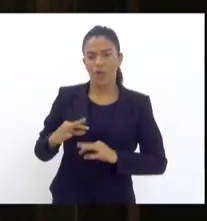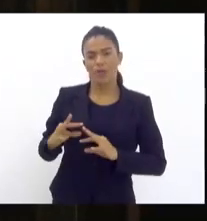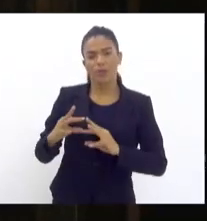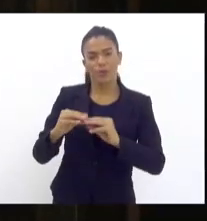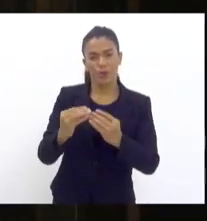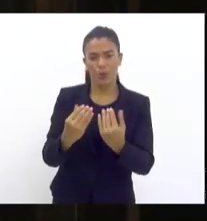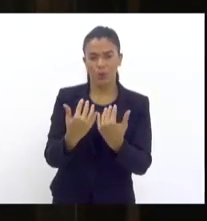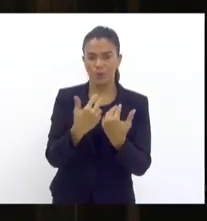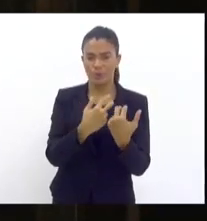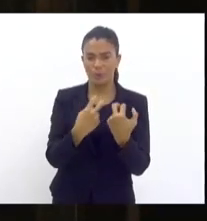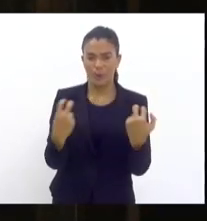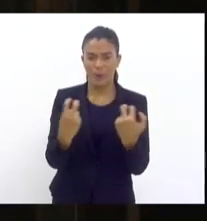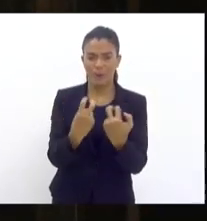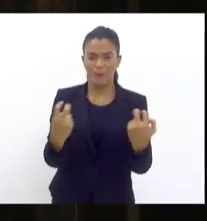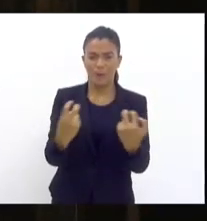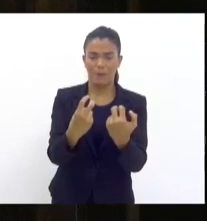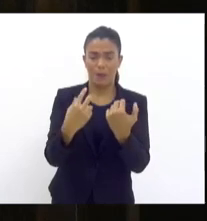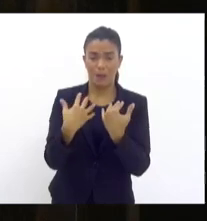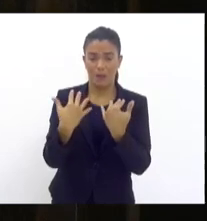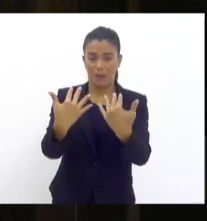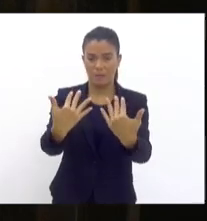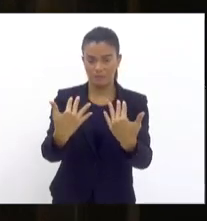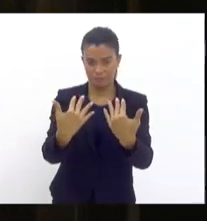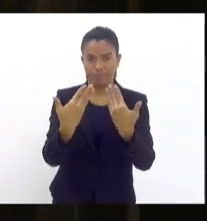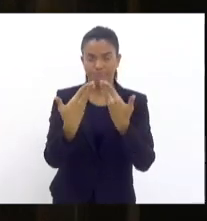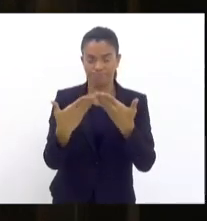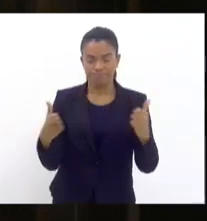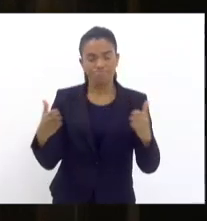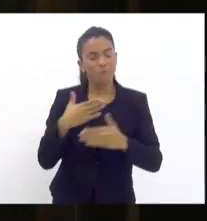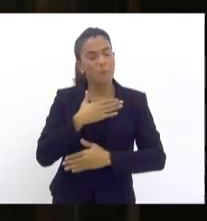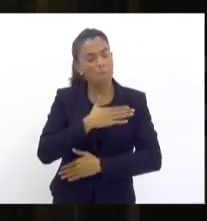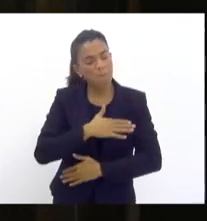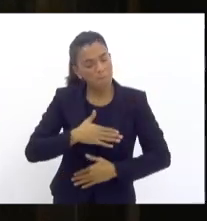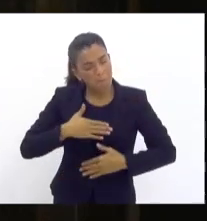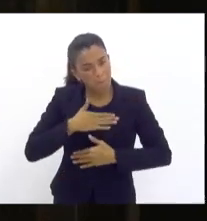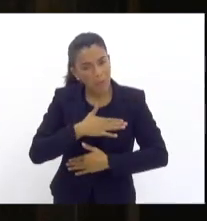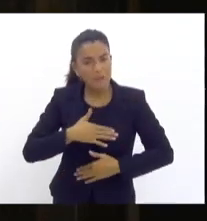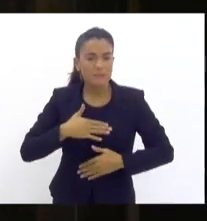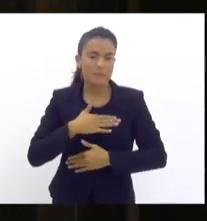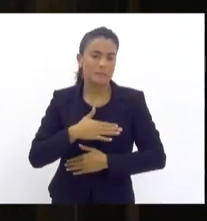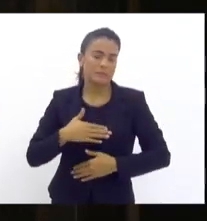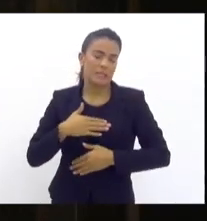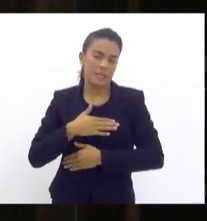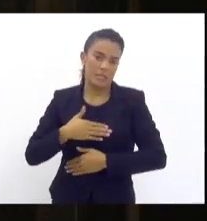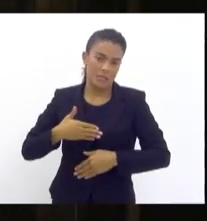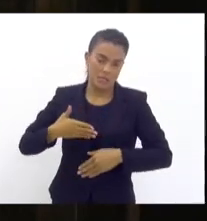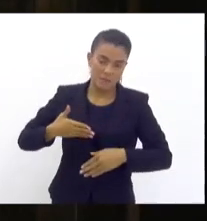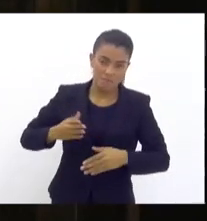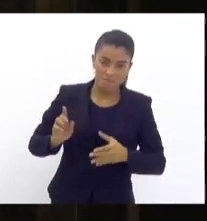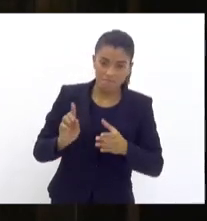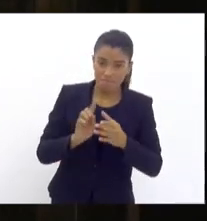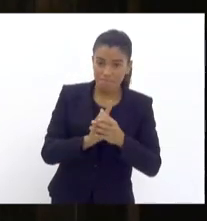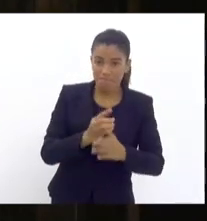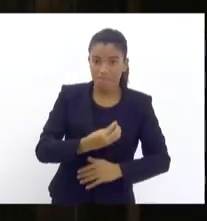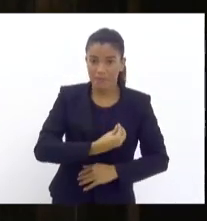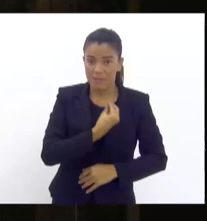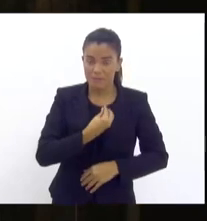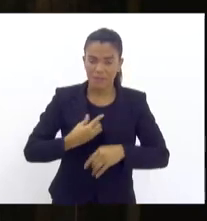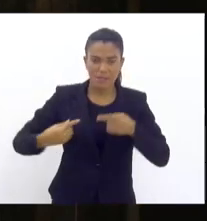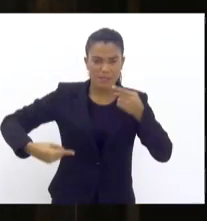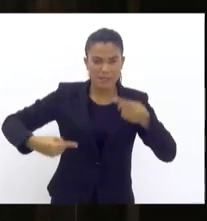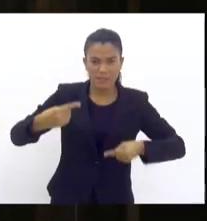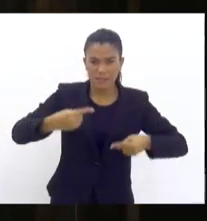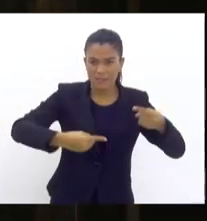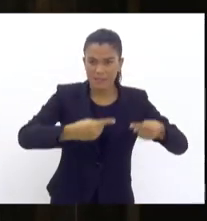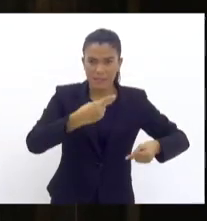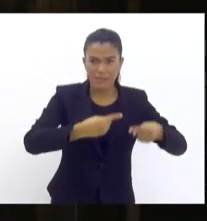nessa audiência pública. É um grande prazer realmente participar desse debate com a